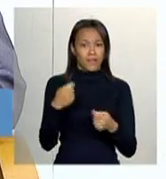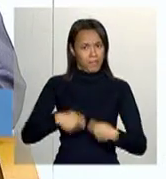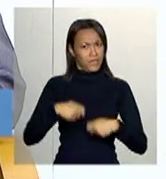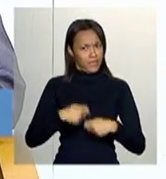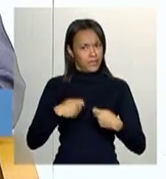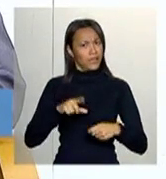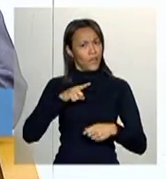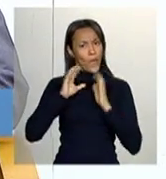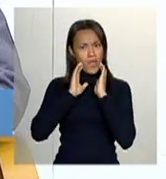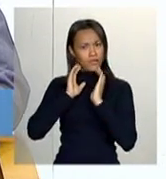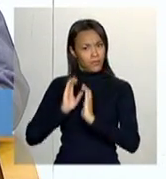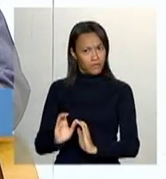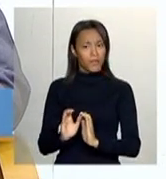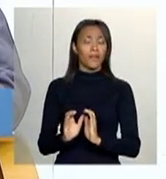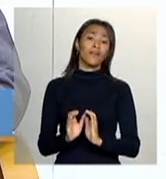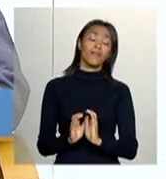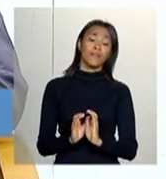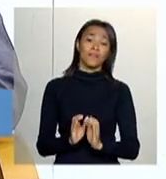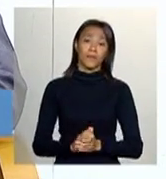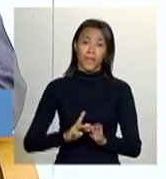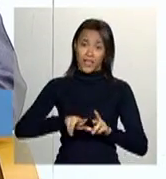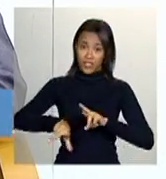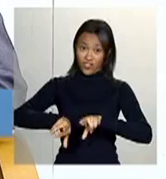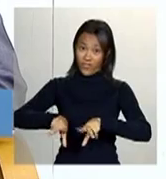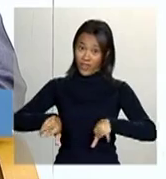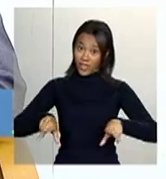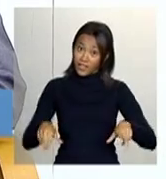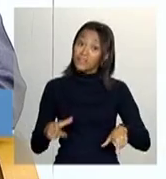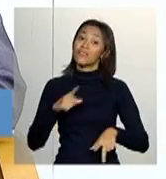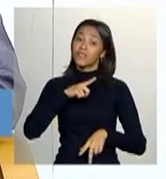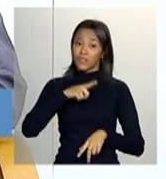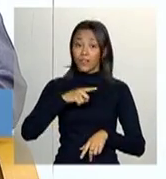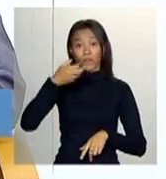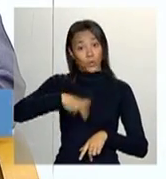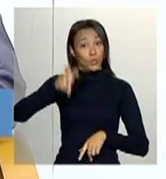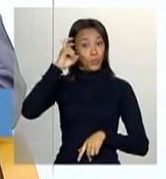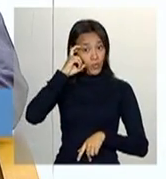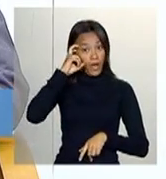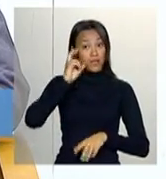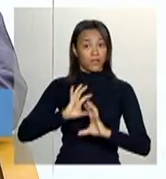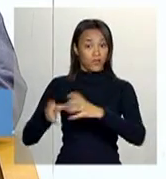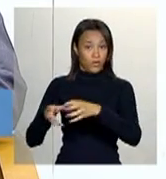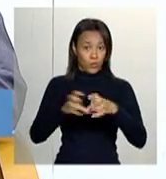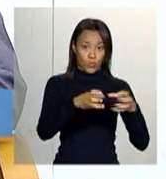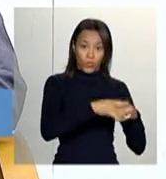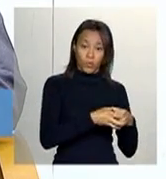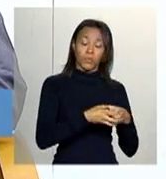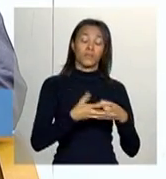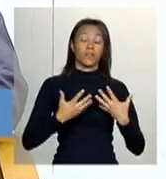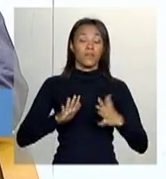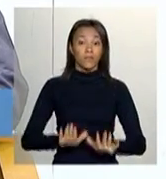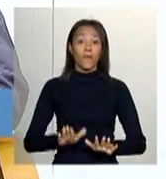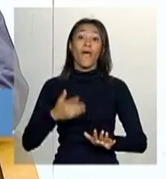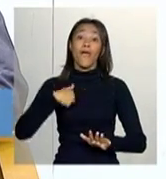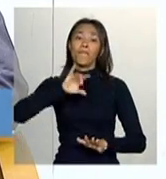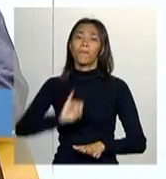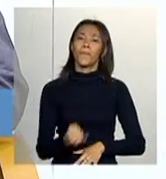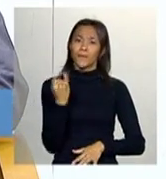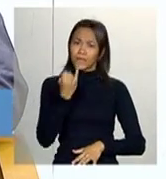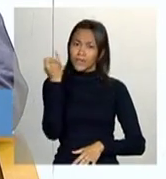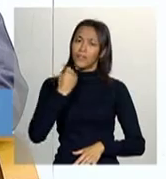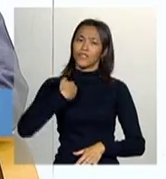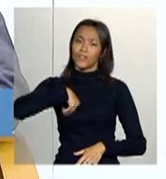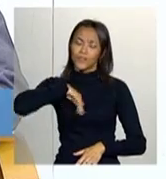todo um respeito às diferenças que existem, né? Entre essas populações. Então, é importante essa